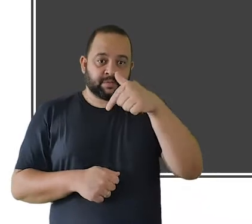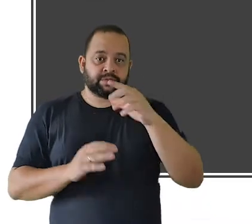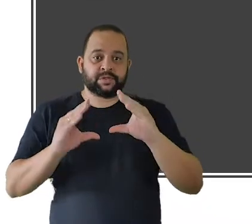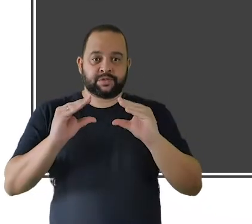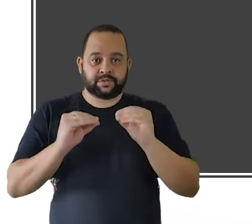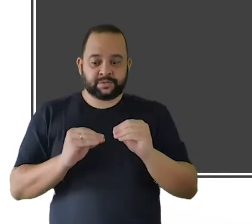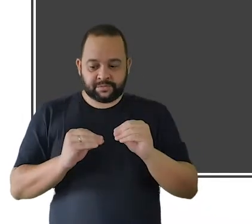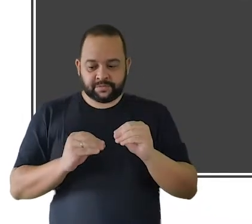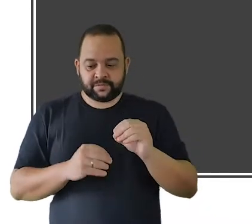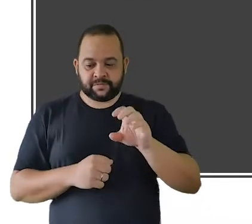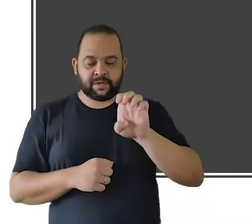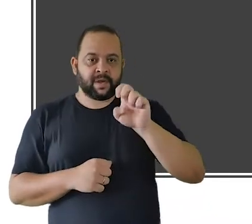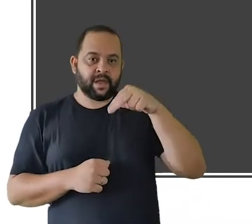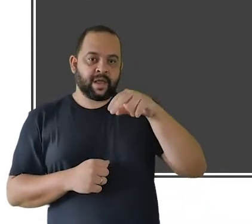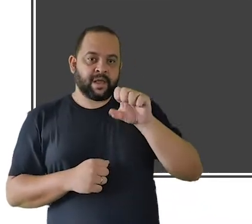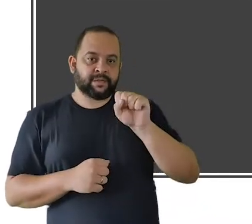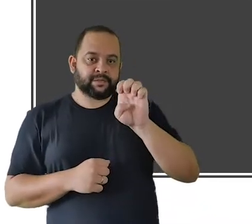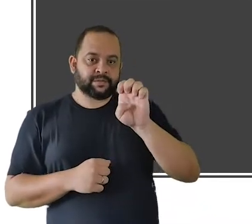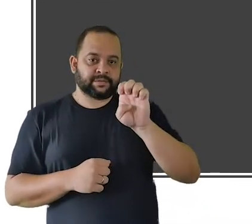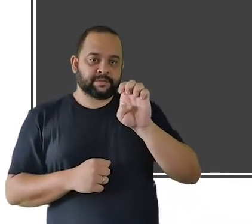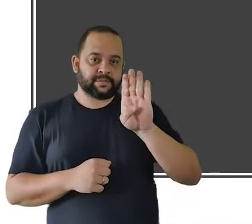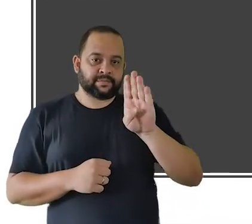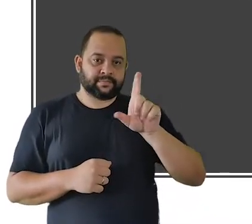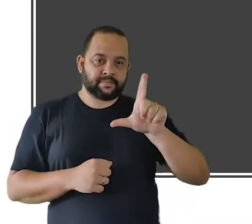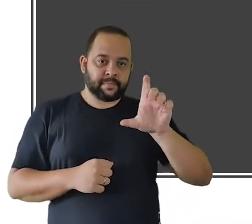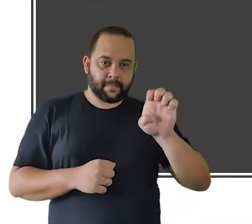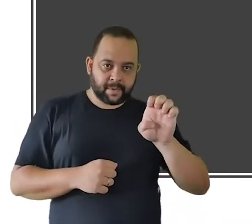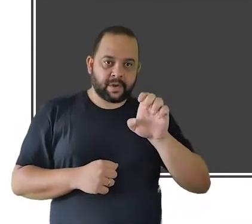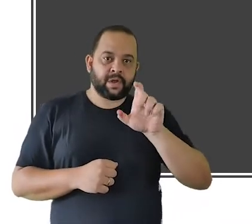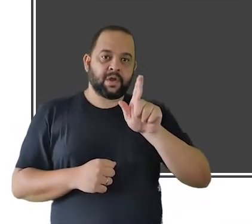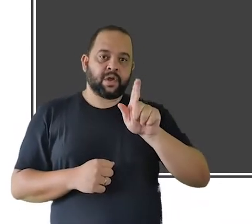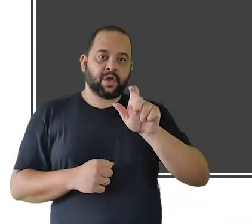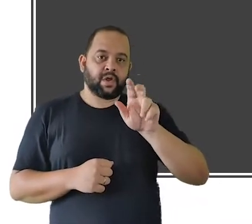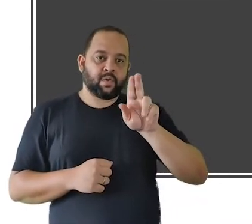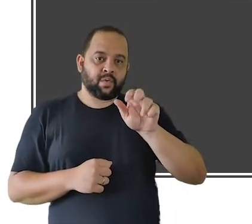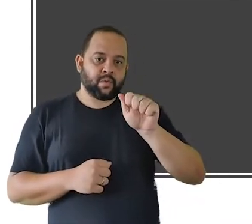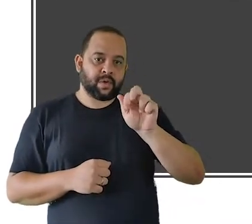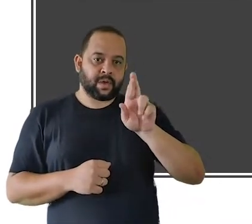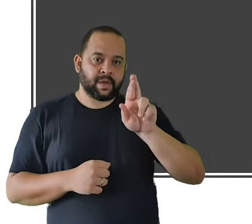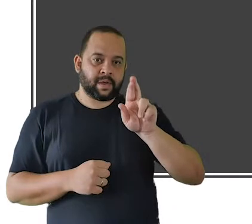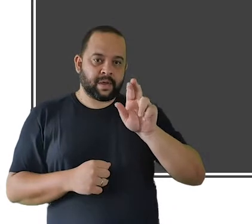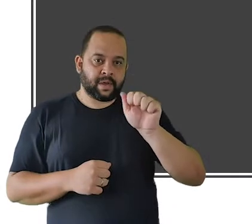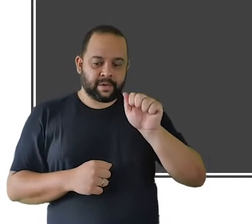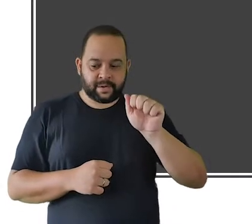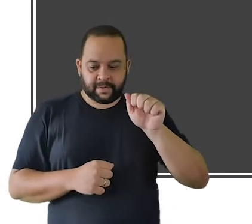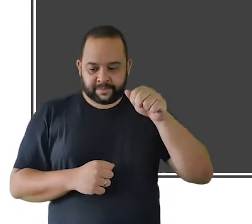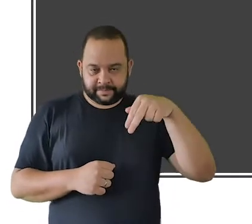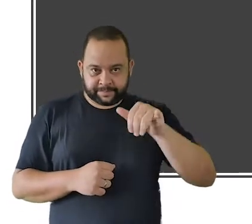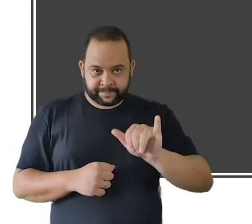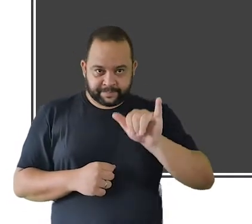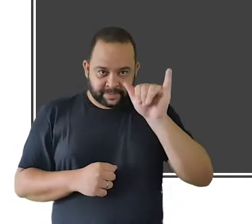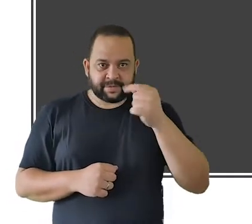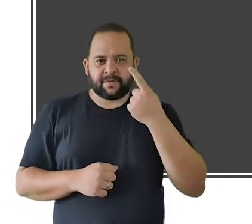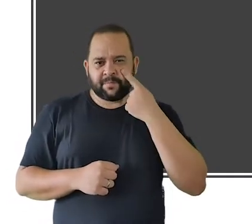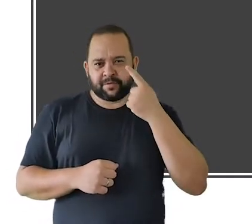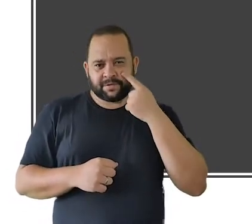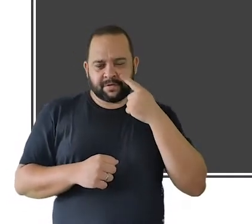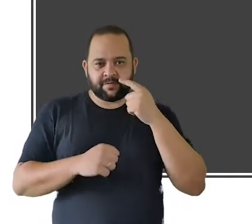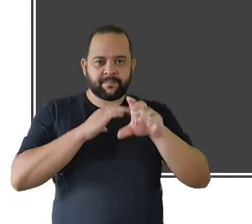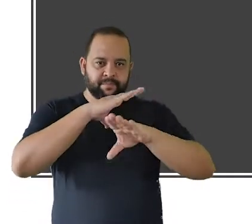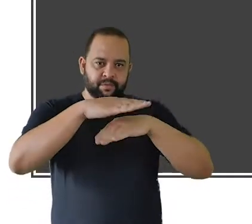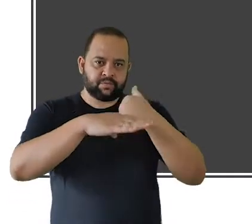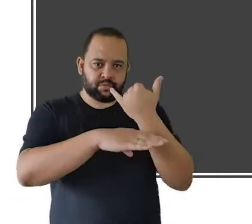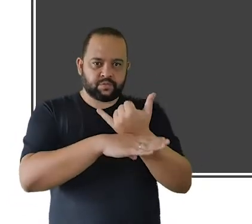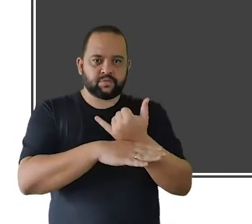Ensemble Guarani, que a gente vai poder acompanhar pelos canais da Astra Finamax, principalmente